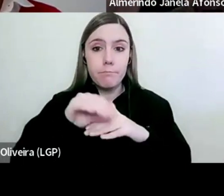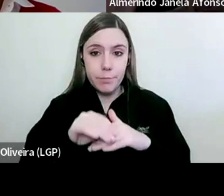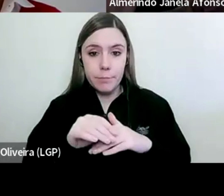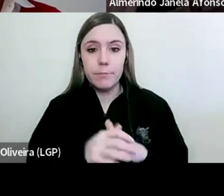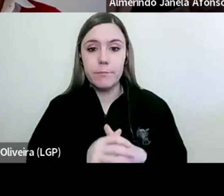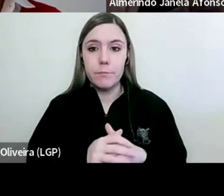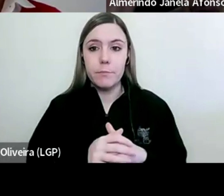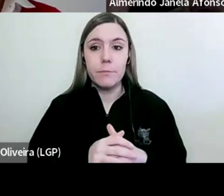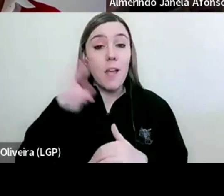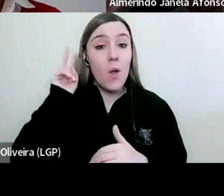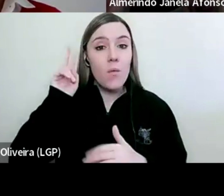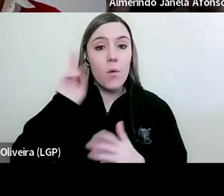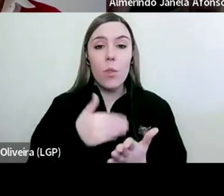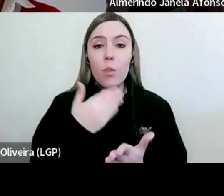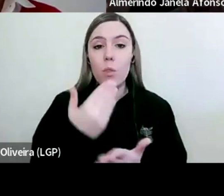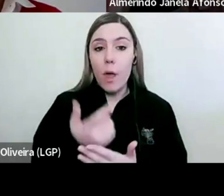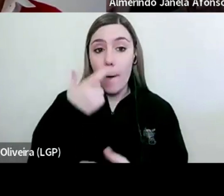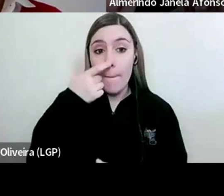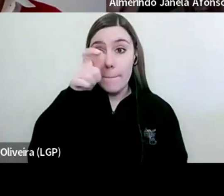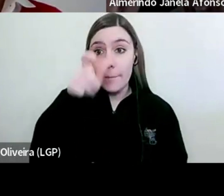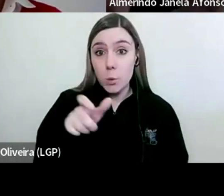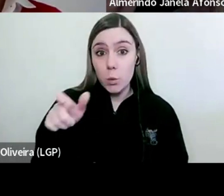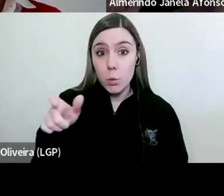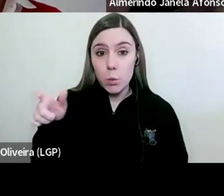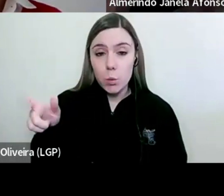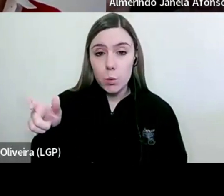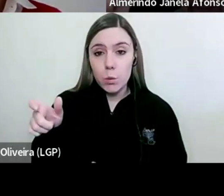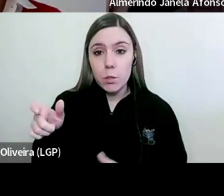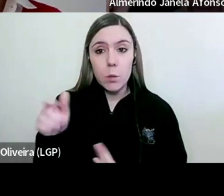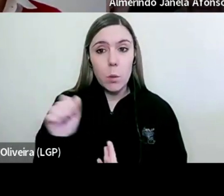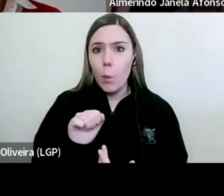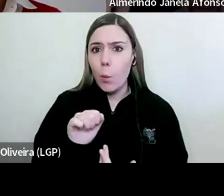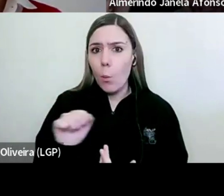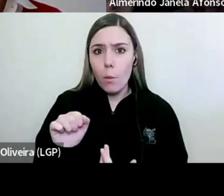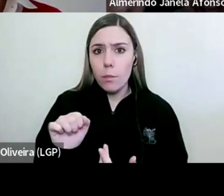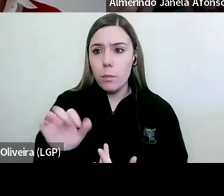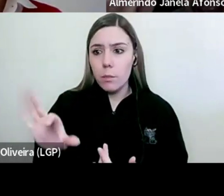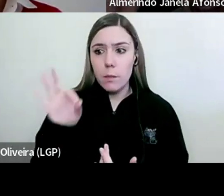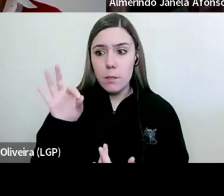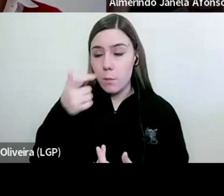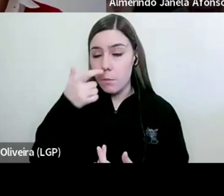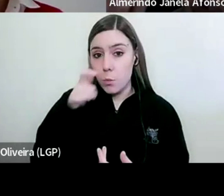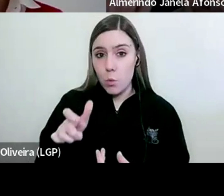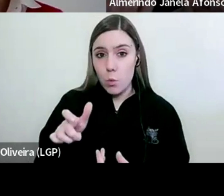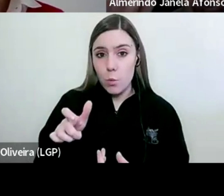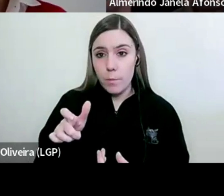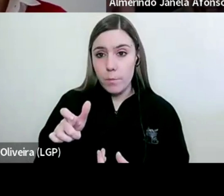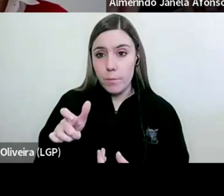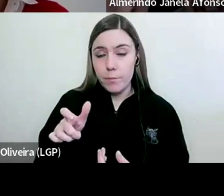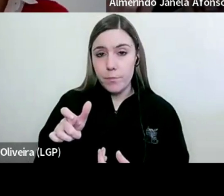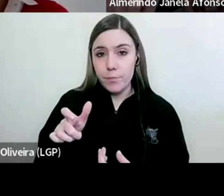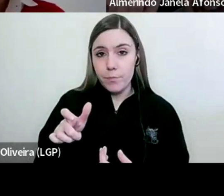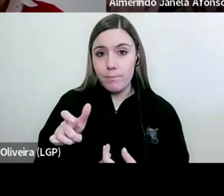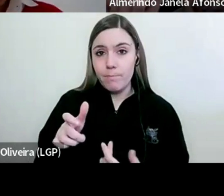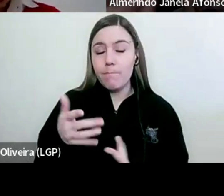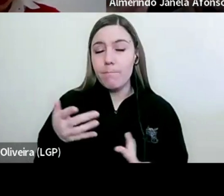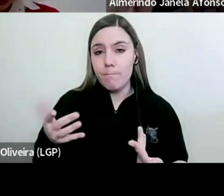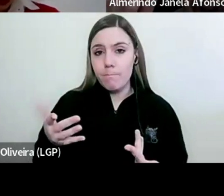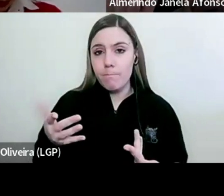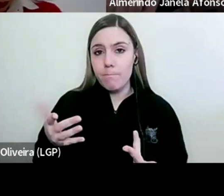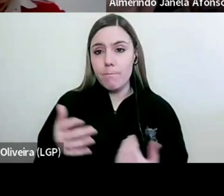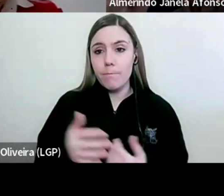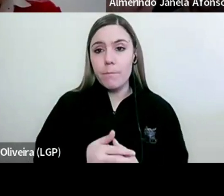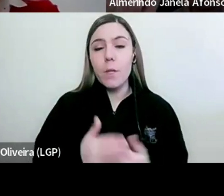valorização do homem contra a seleção e homem. Eis o lema da